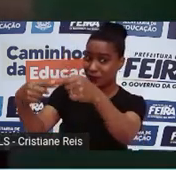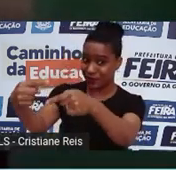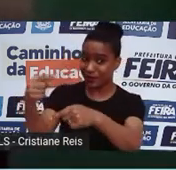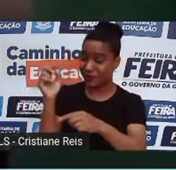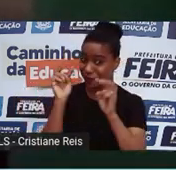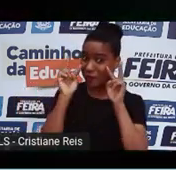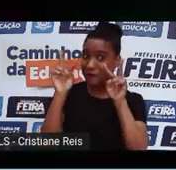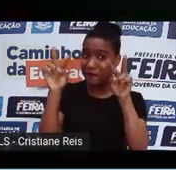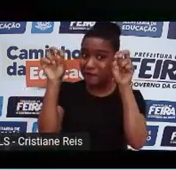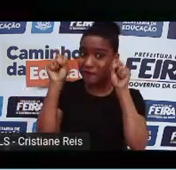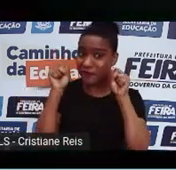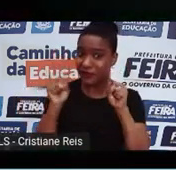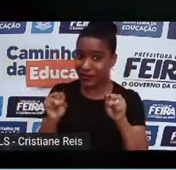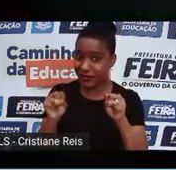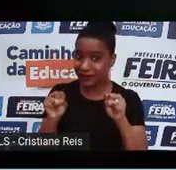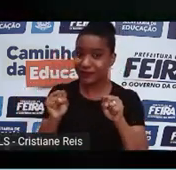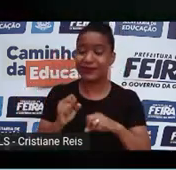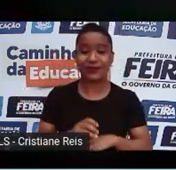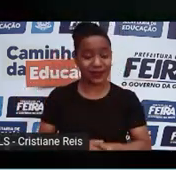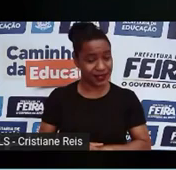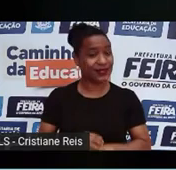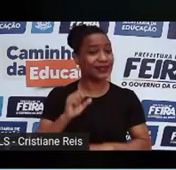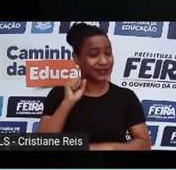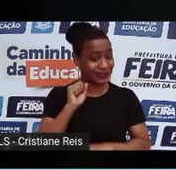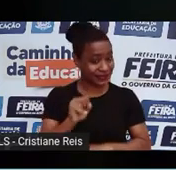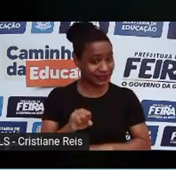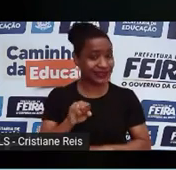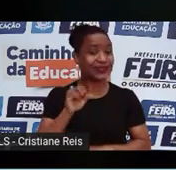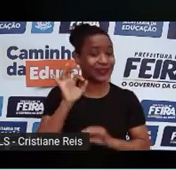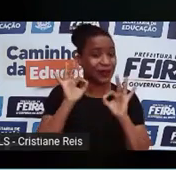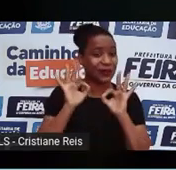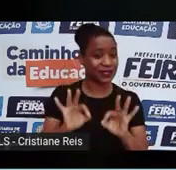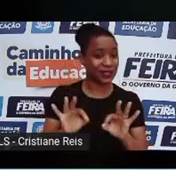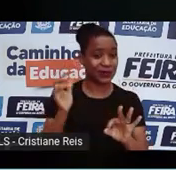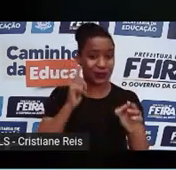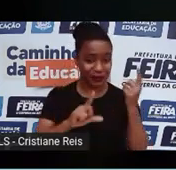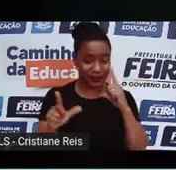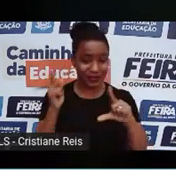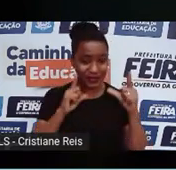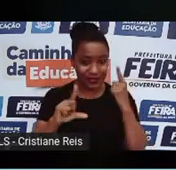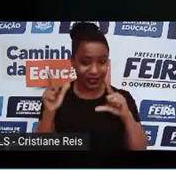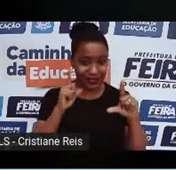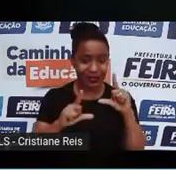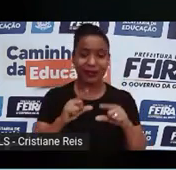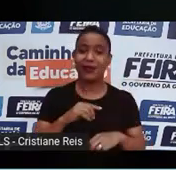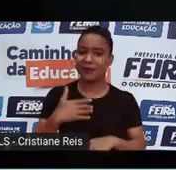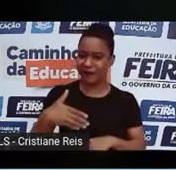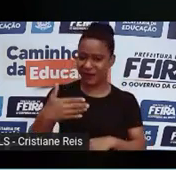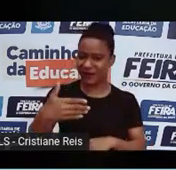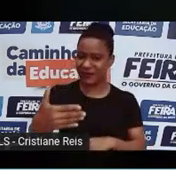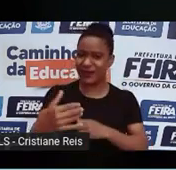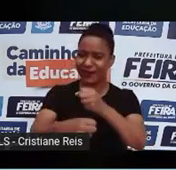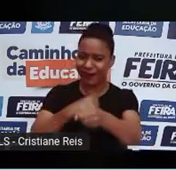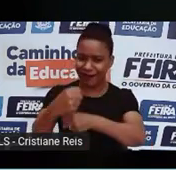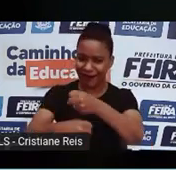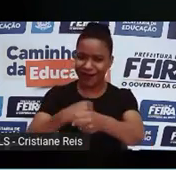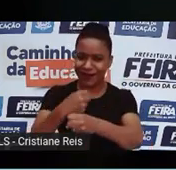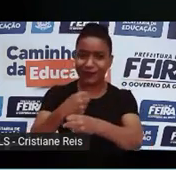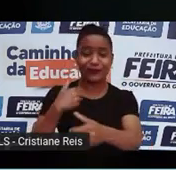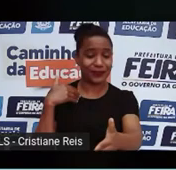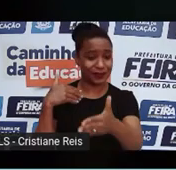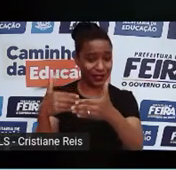se o Ben estiver certo na previsão de seis anos até o primeiro nascimento, são mais seis até eles se soltarem na floresta.